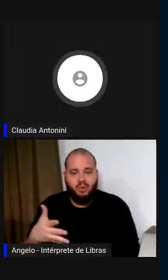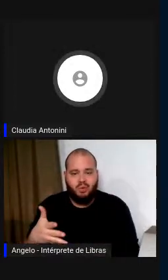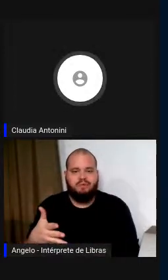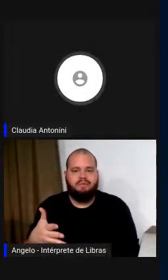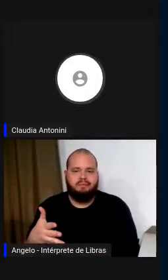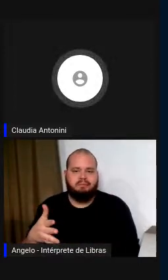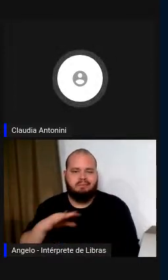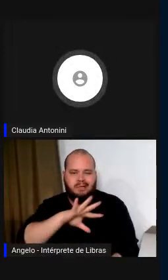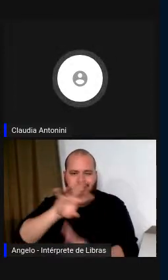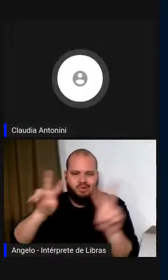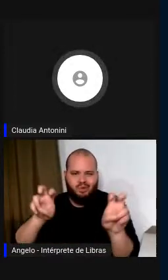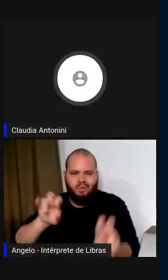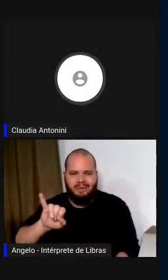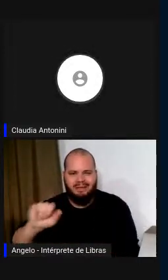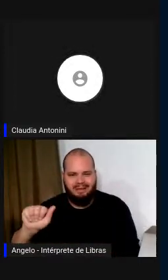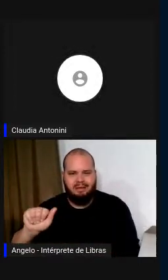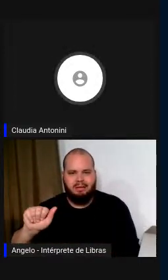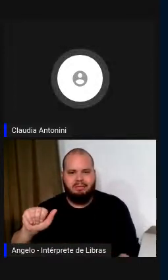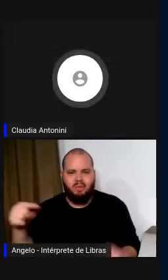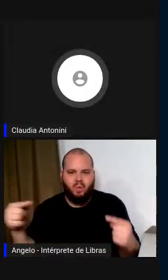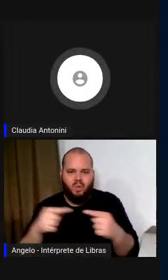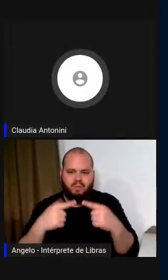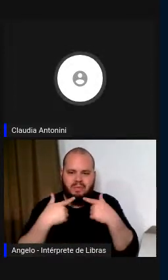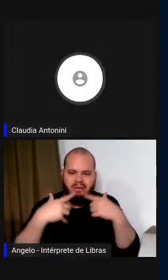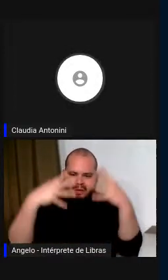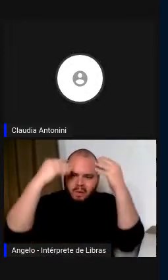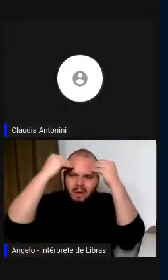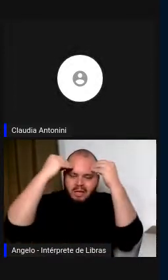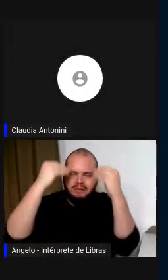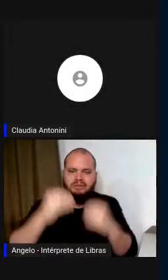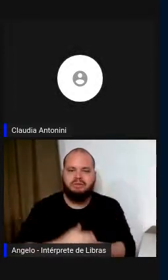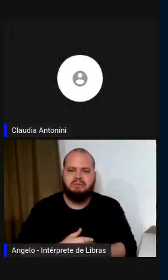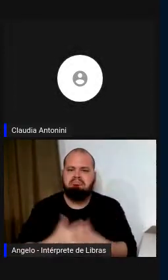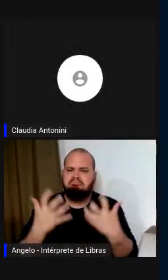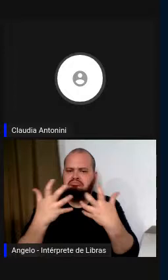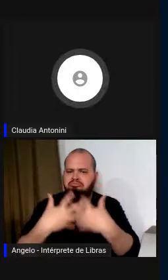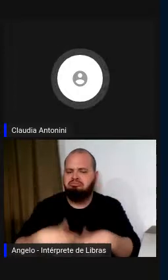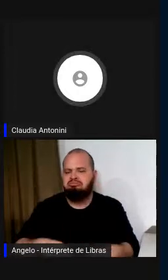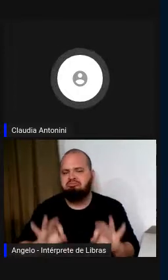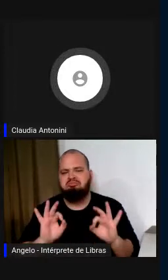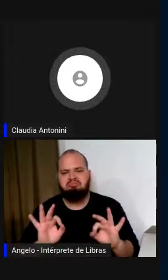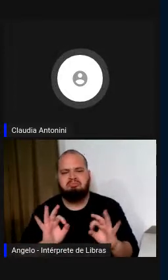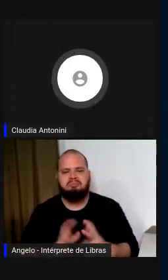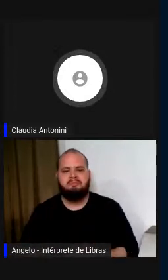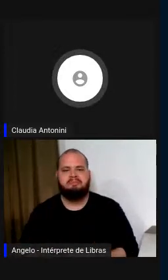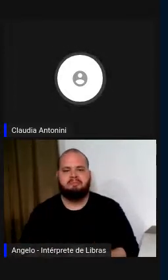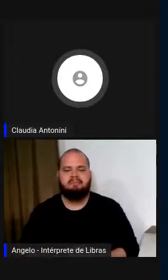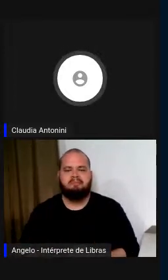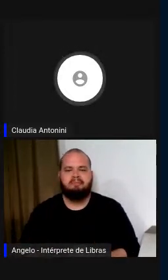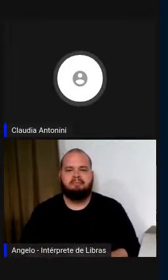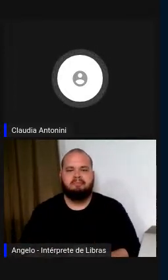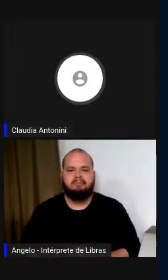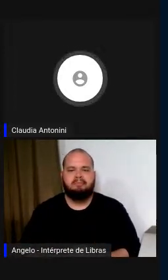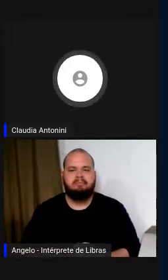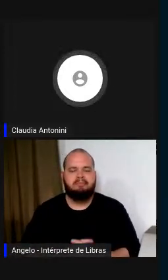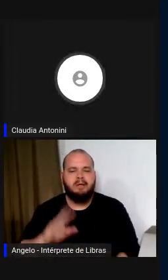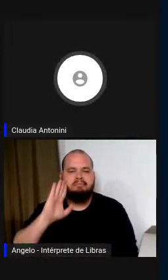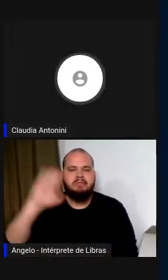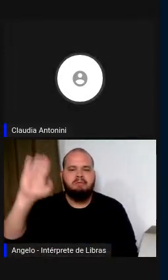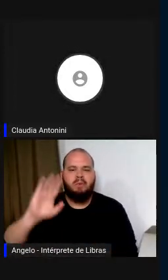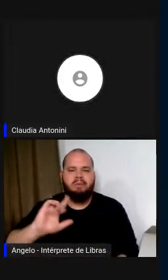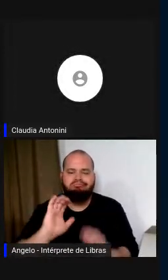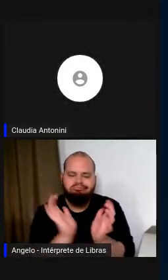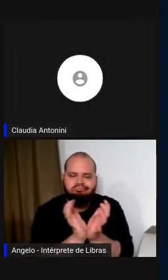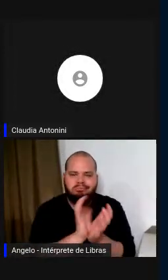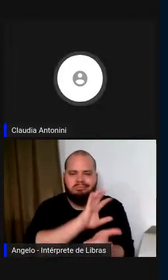aplicadas à linguagem funcionam muito bem, sobretudo nos setores, nos âmbitos muito